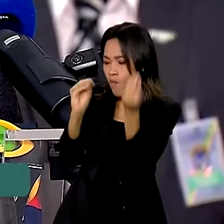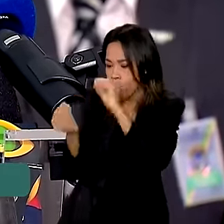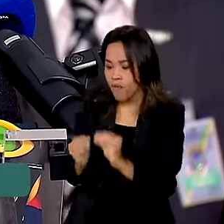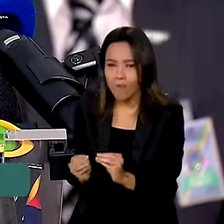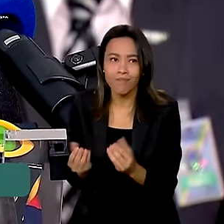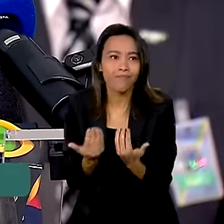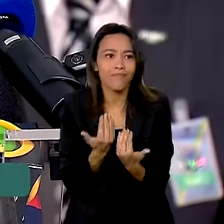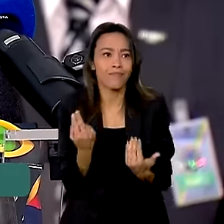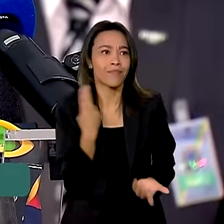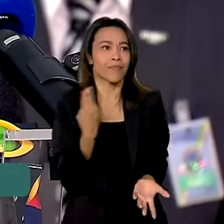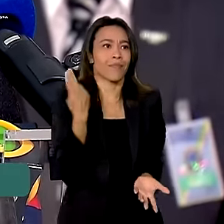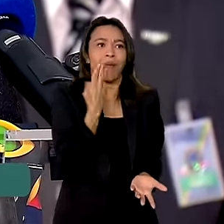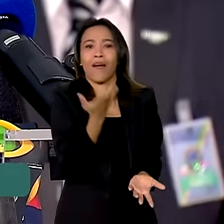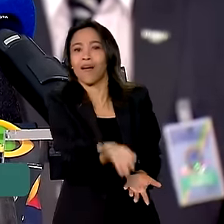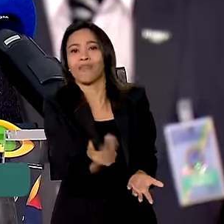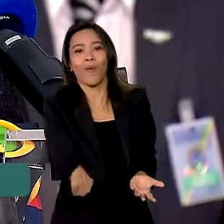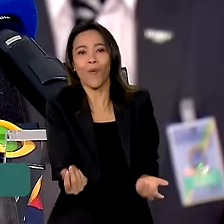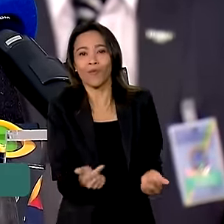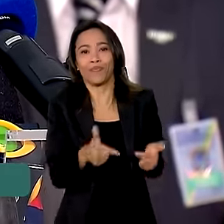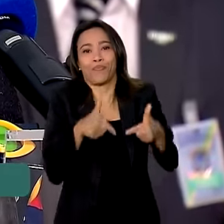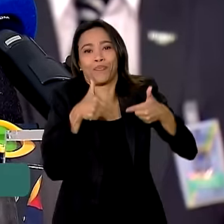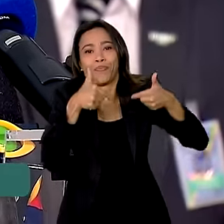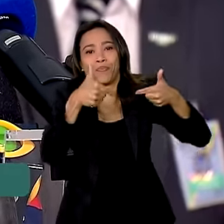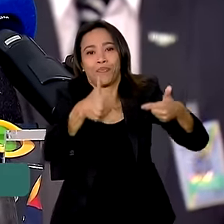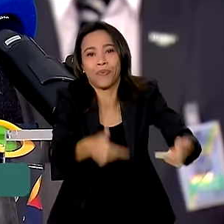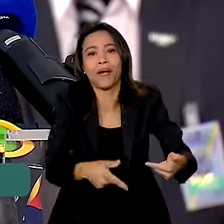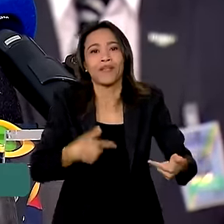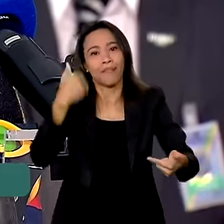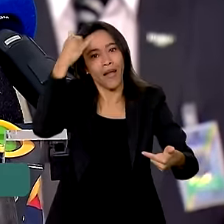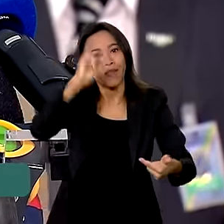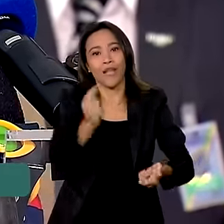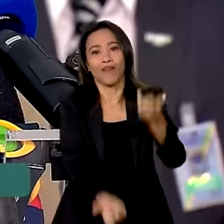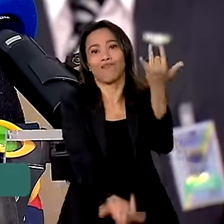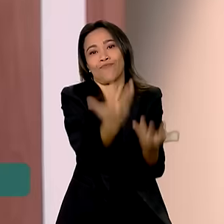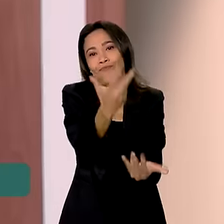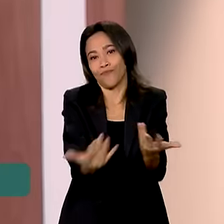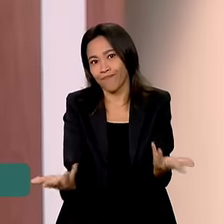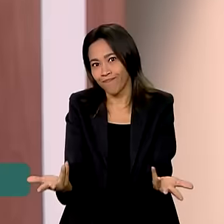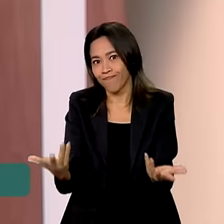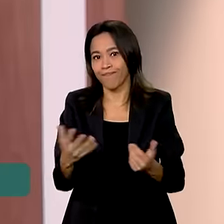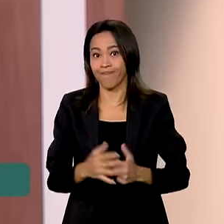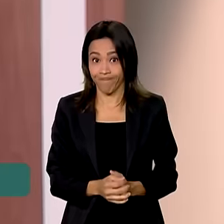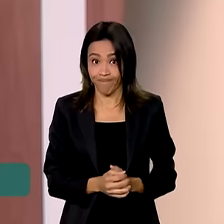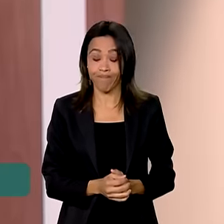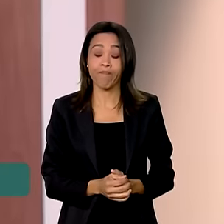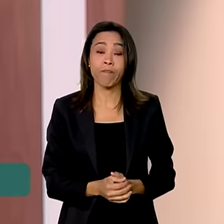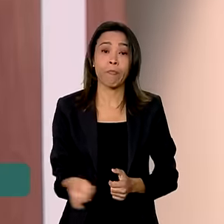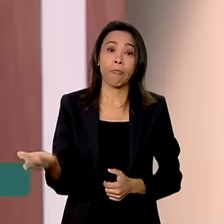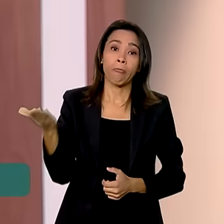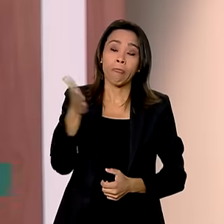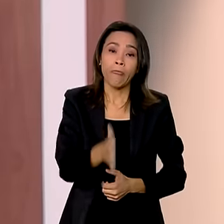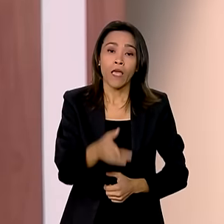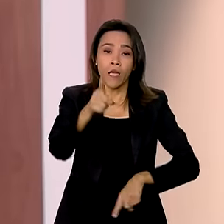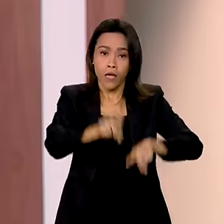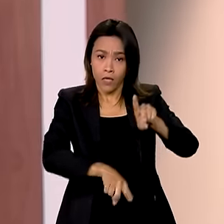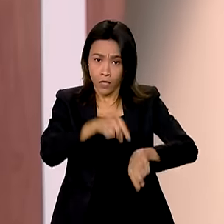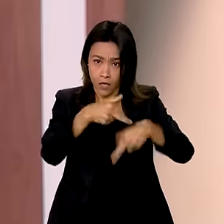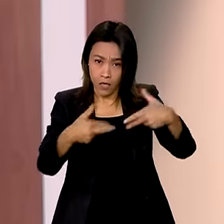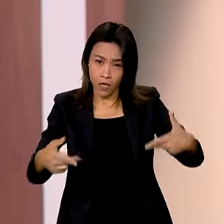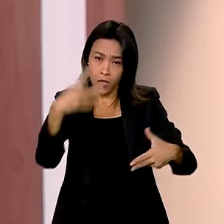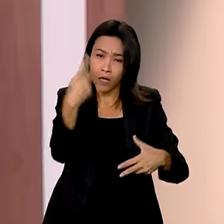como já estarmos atuando na forma como estamos atuando. E os produtos nacionais